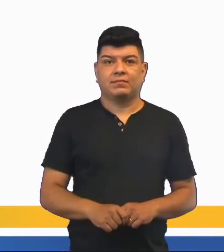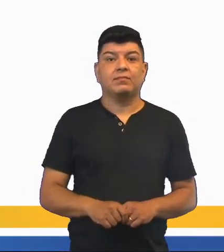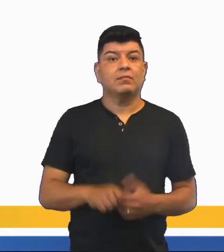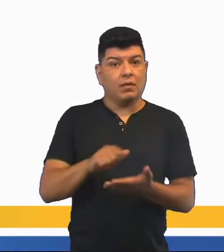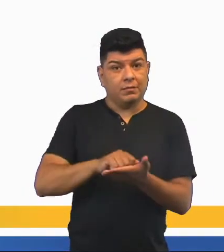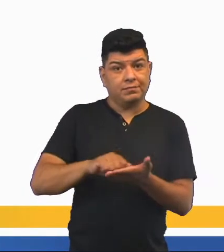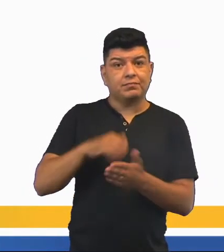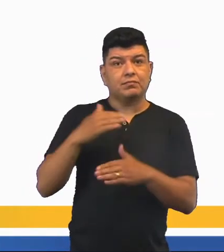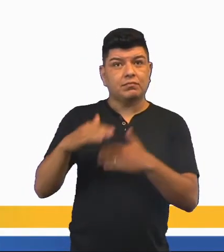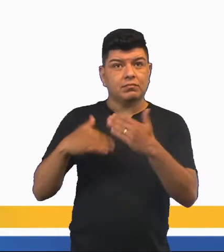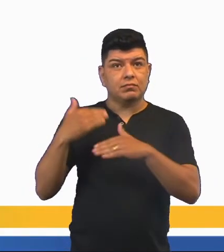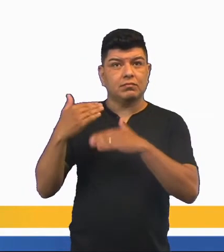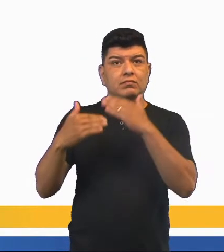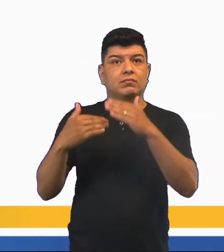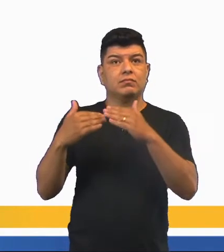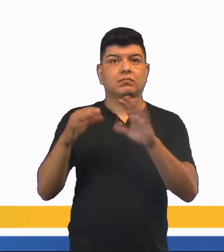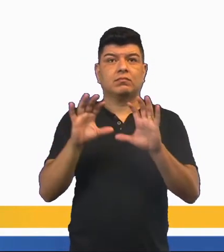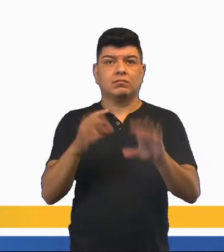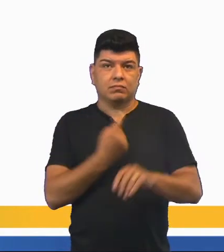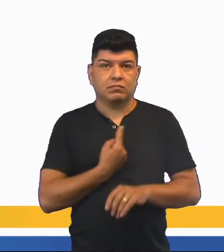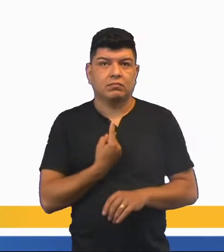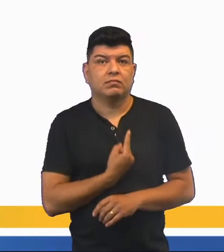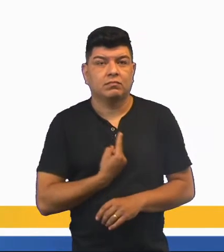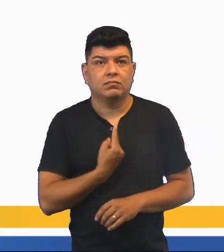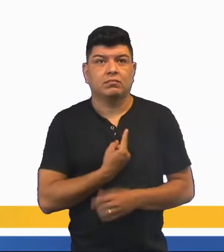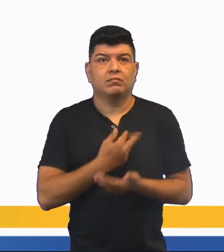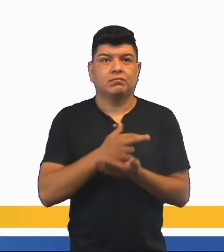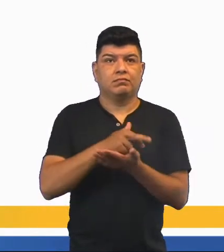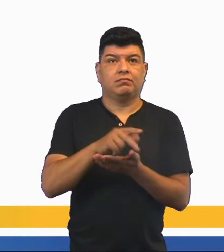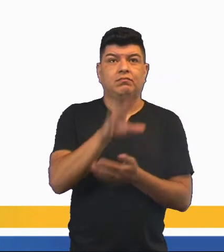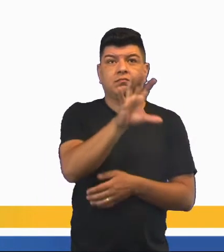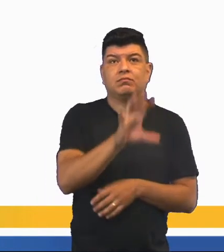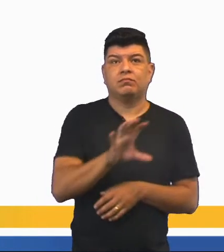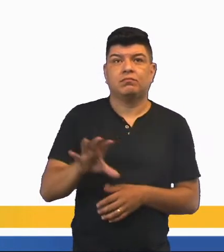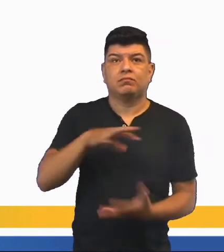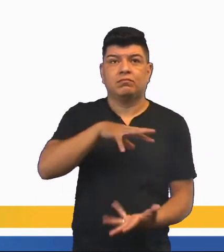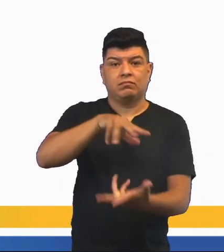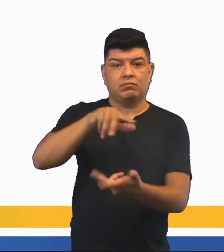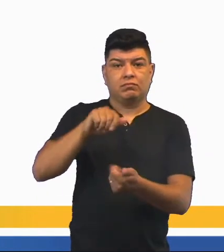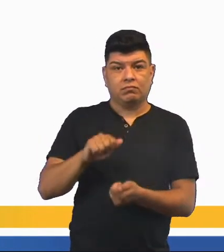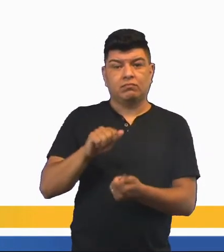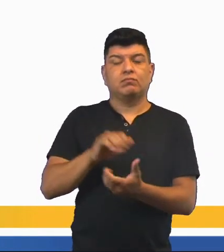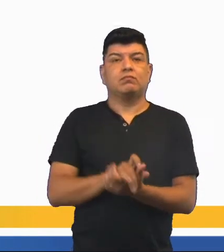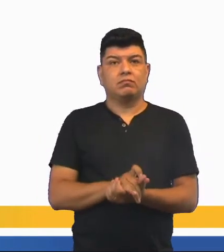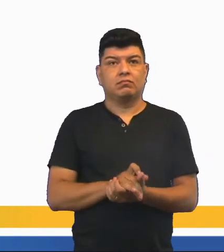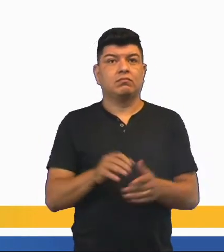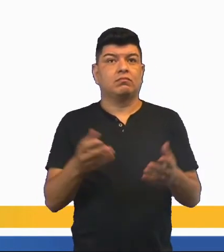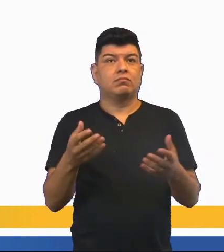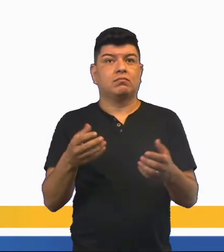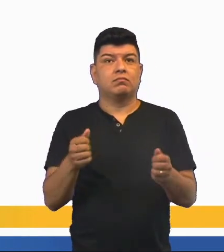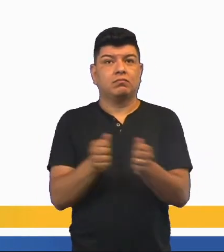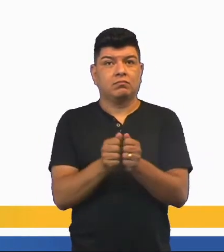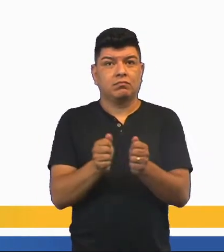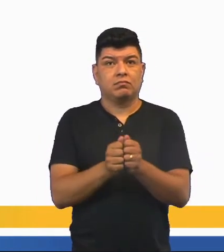A escrita se desenvolveu de forma independente em várias regiões do planeta, incluindo o Oriente